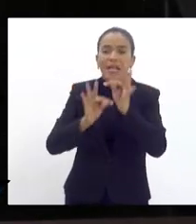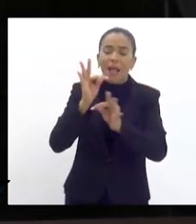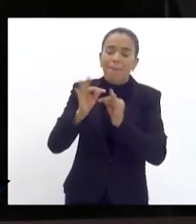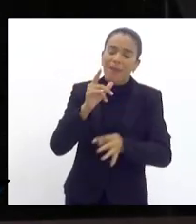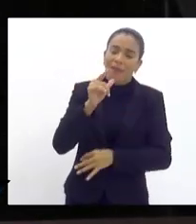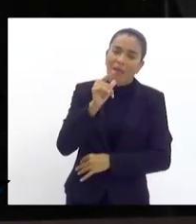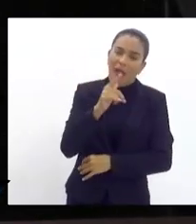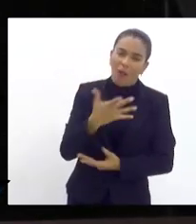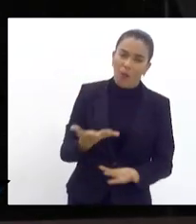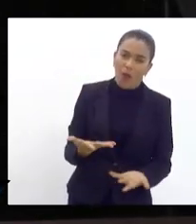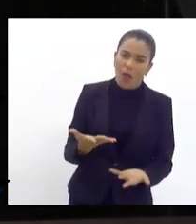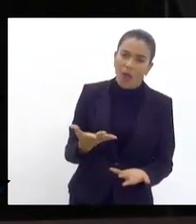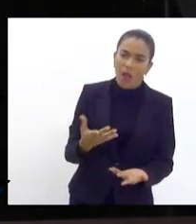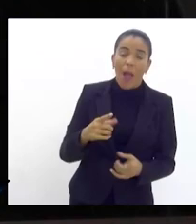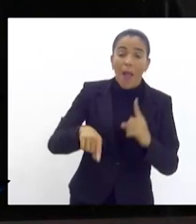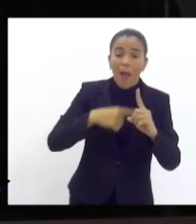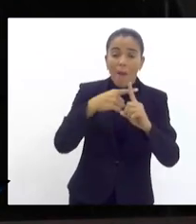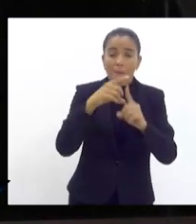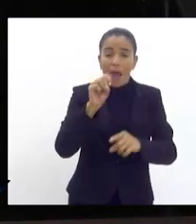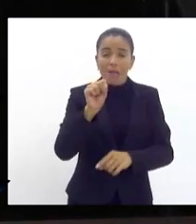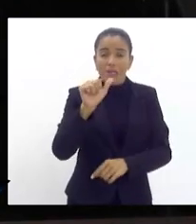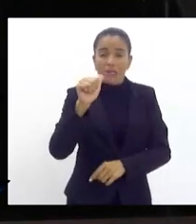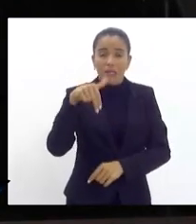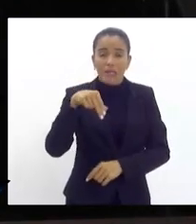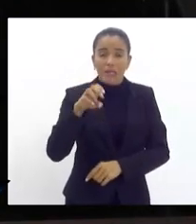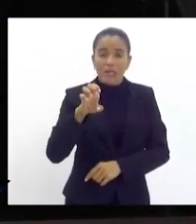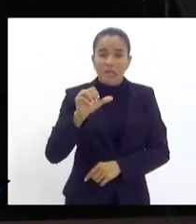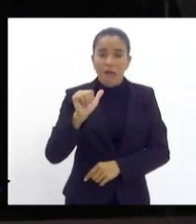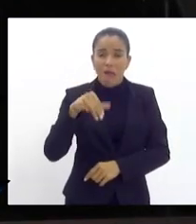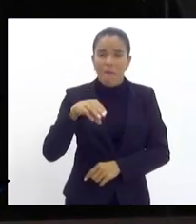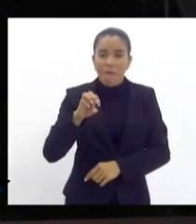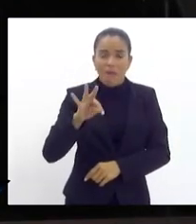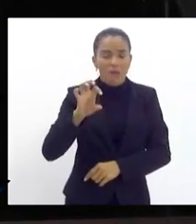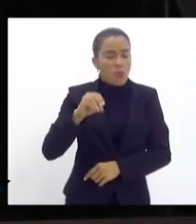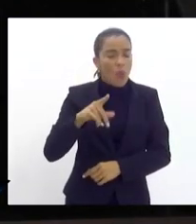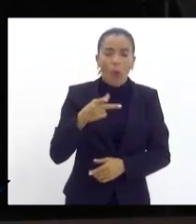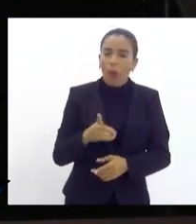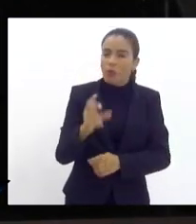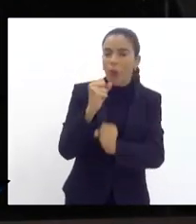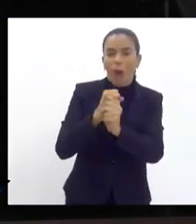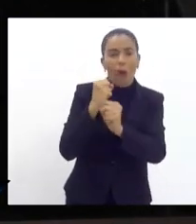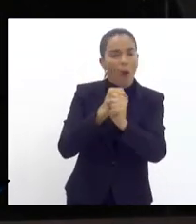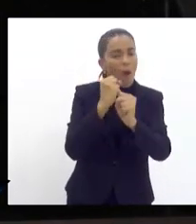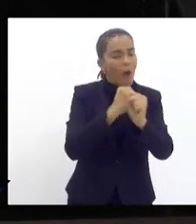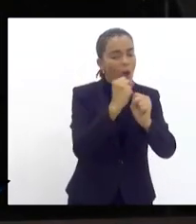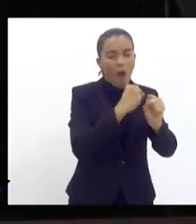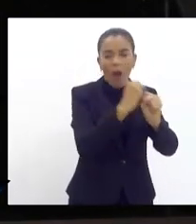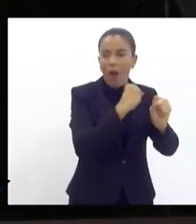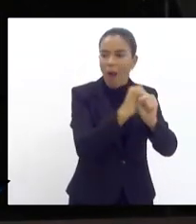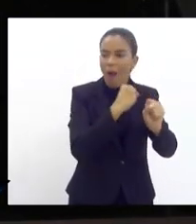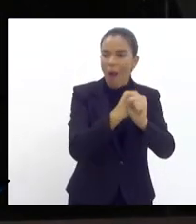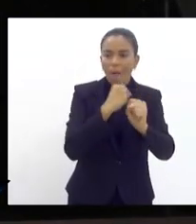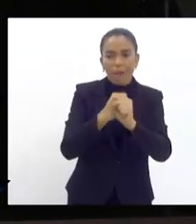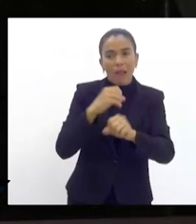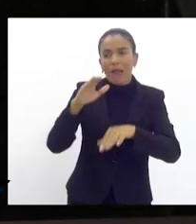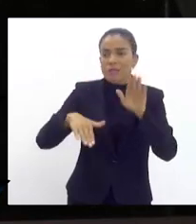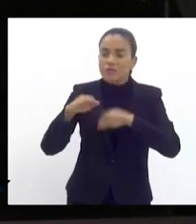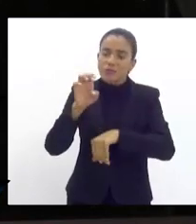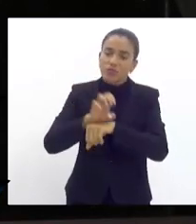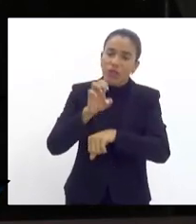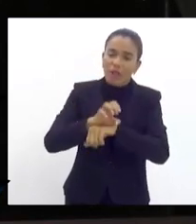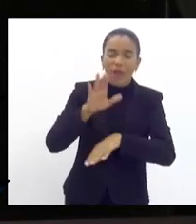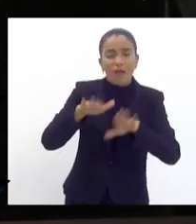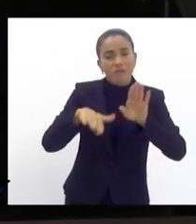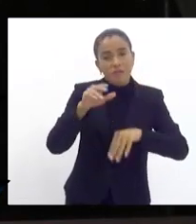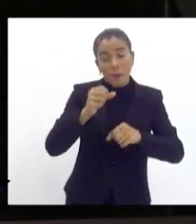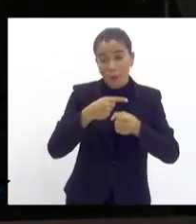a Mais Saneamento construir uma rede quem continua fazendo obra na cidade do Rio de Janeiro às vezes é o estado a sua maioria das vezes é o